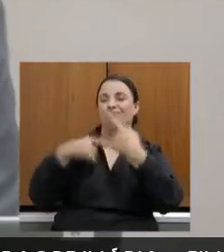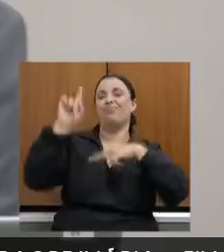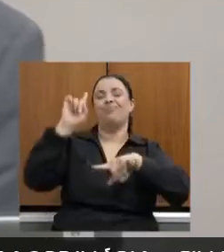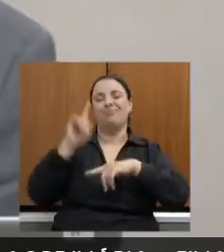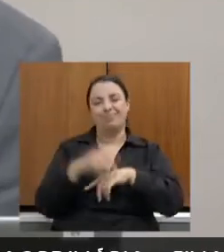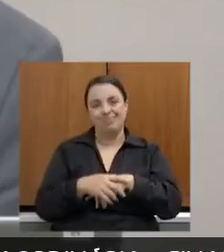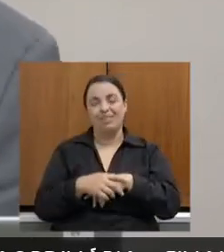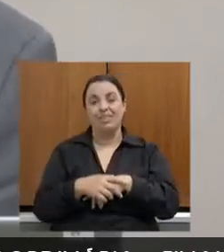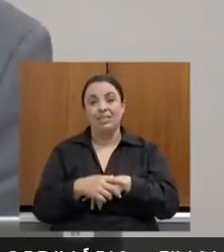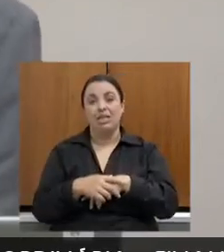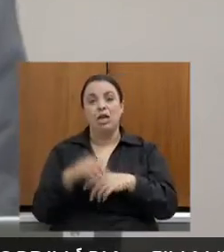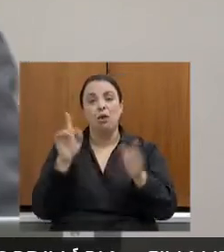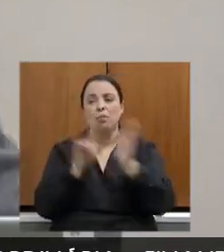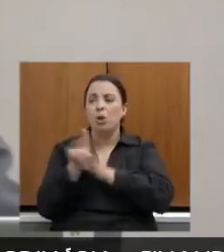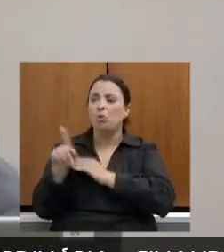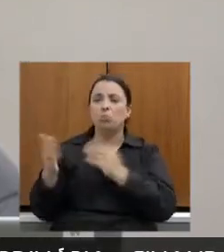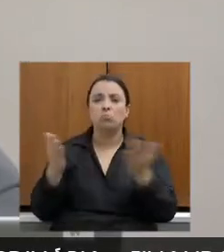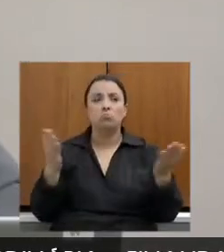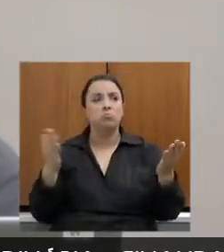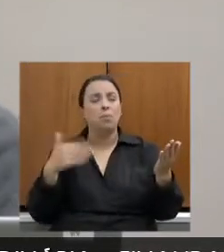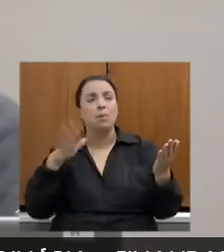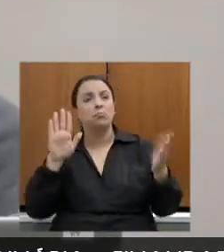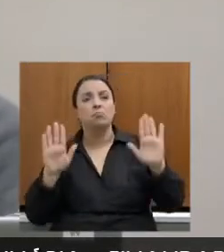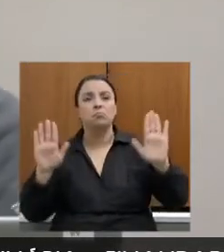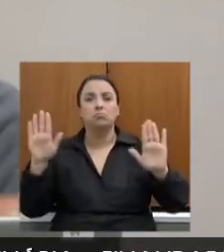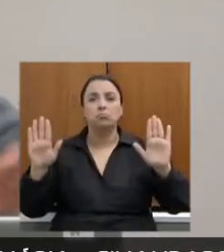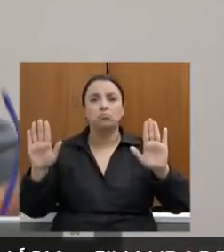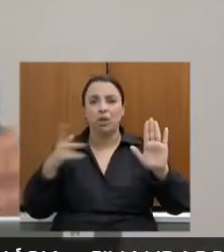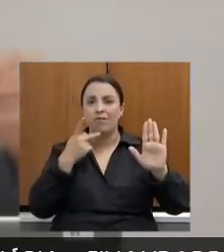perguntarei se alguém da mesa, mas alguém quer se manifestar?